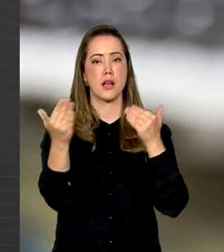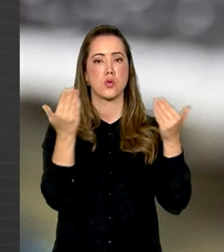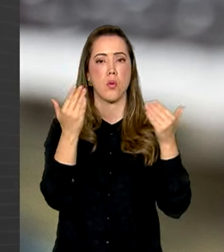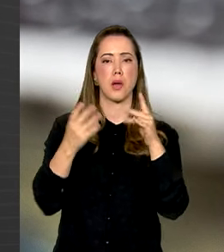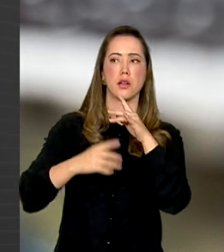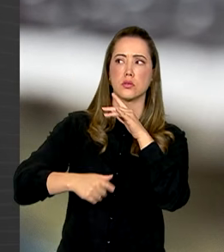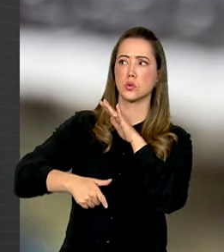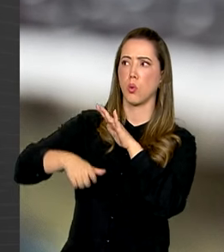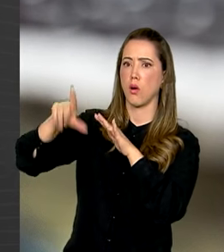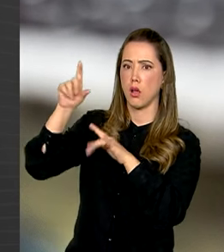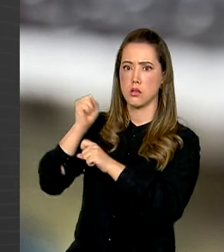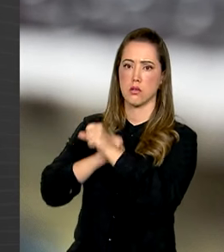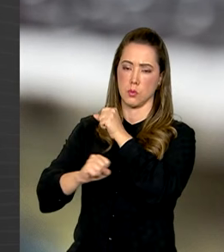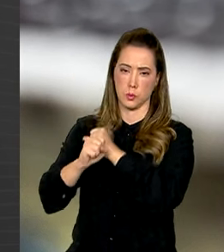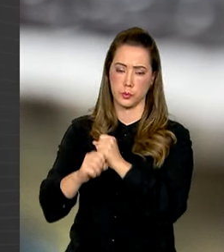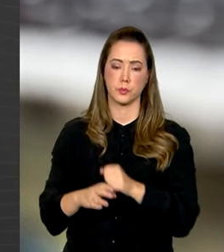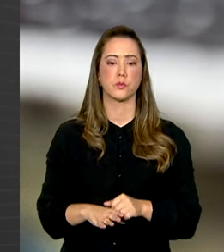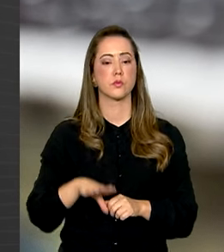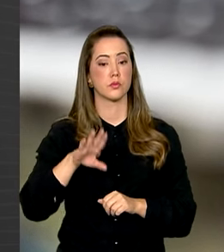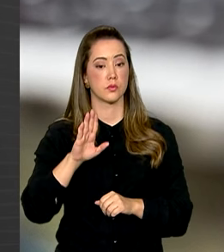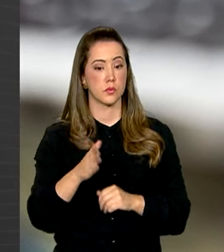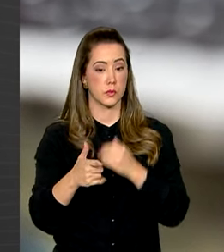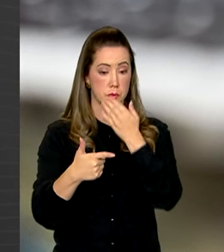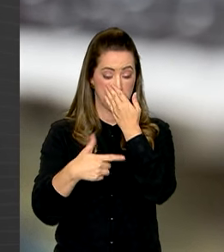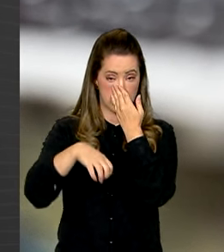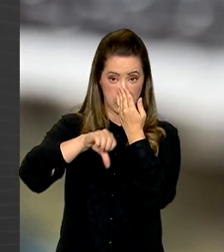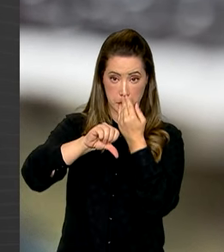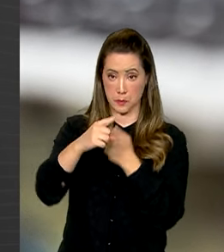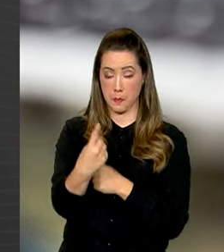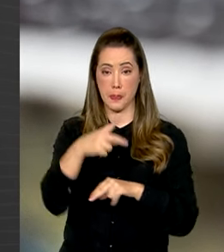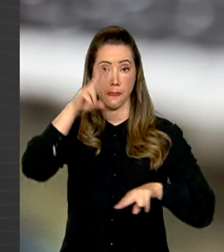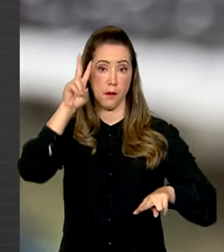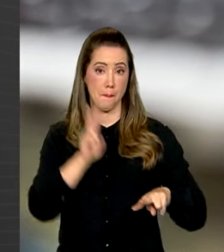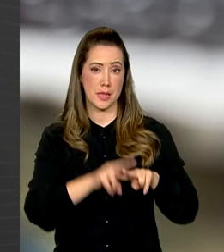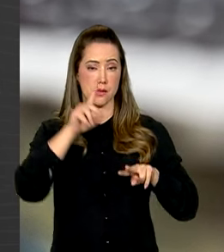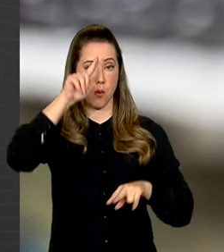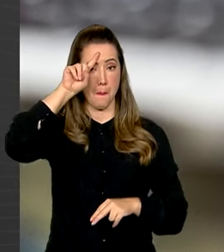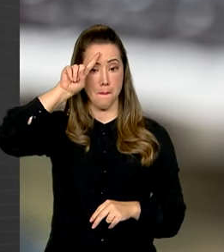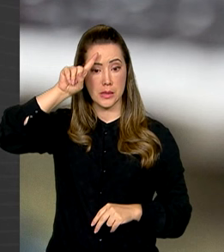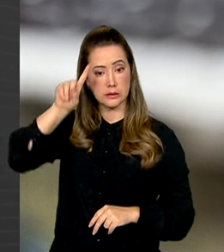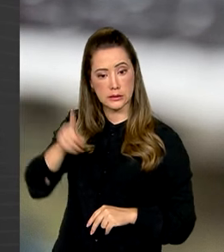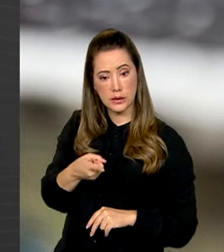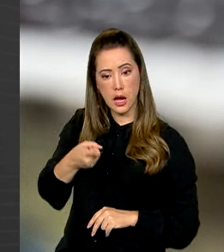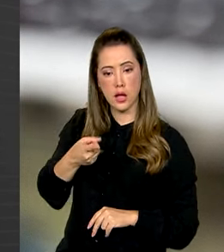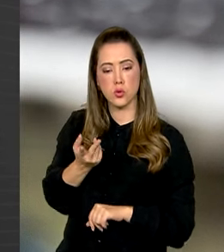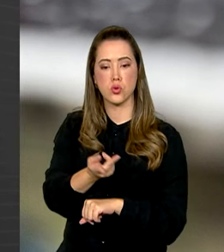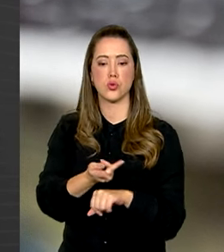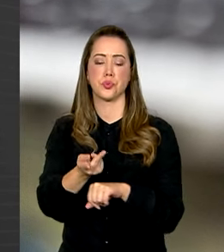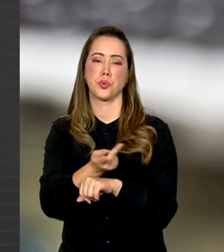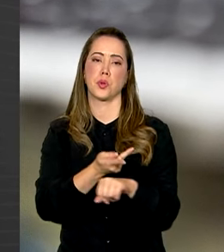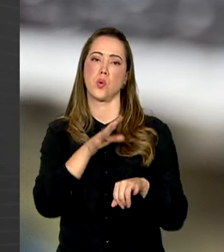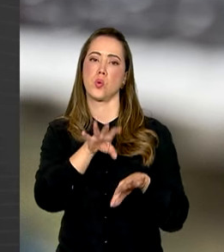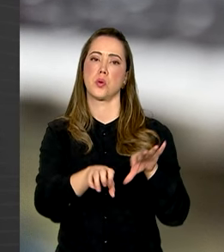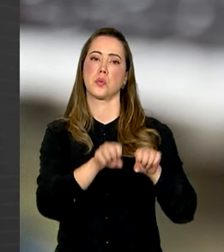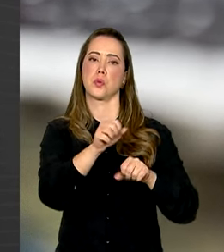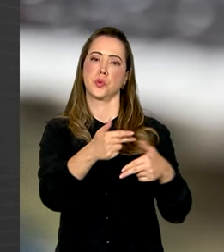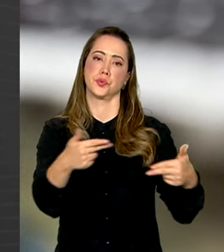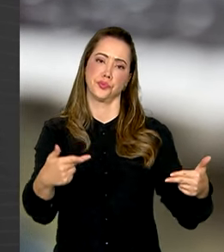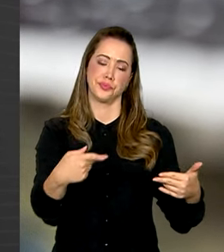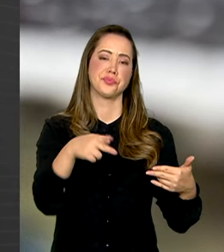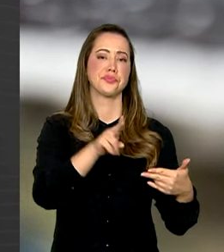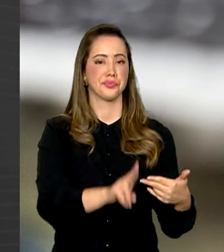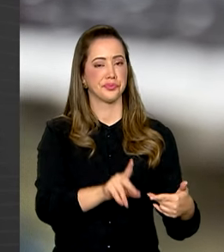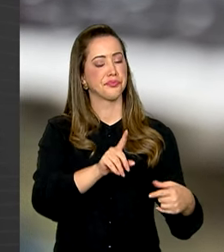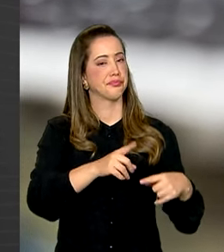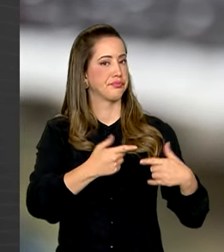Foram efetuadas 291 prisões, emitidos 633 mandados de busca e